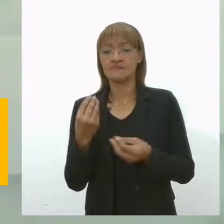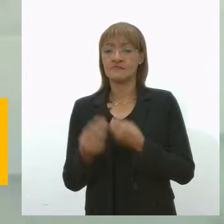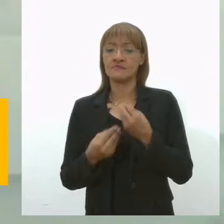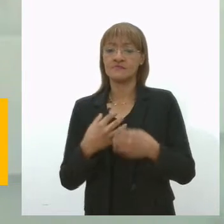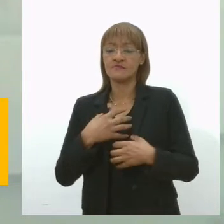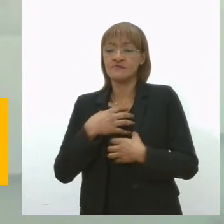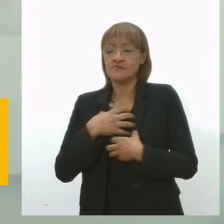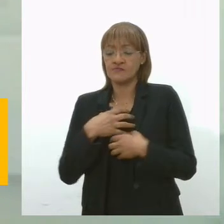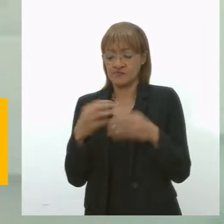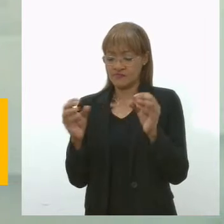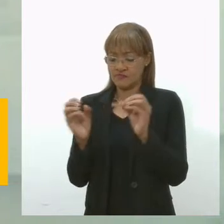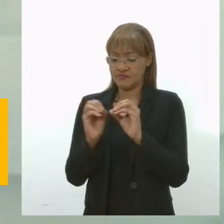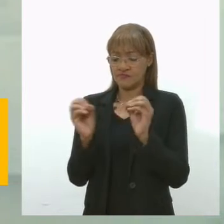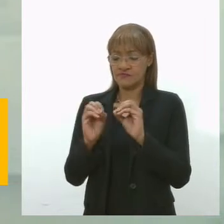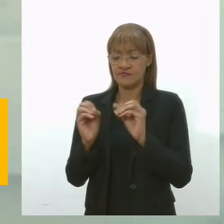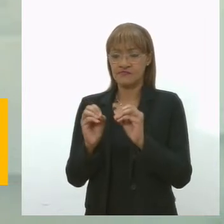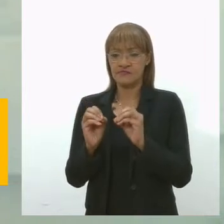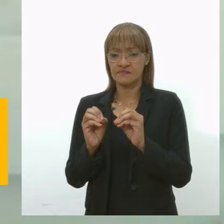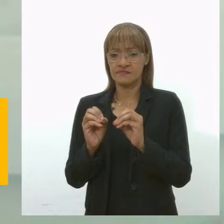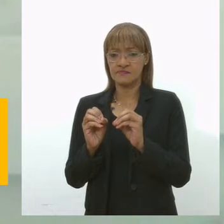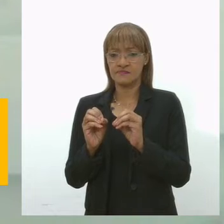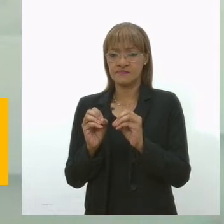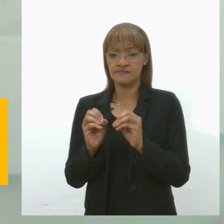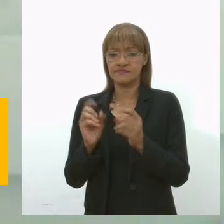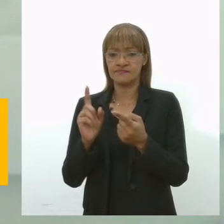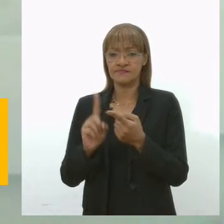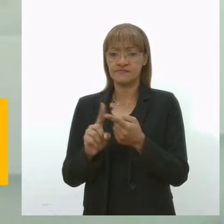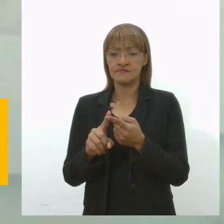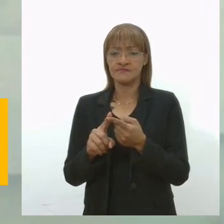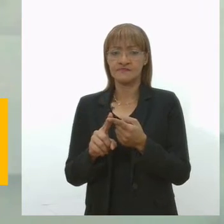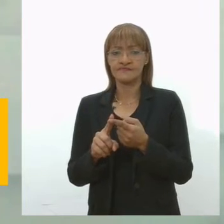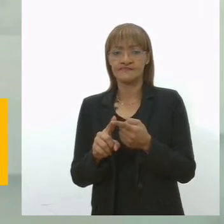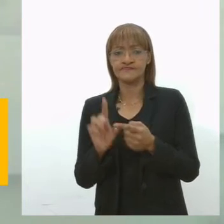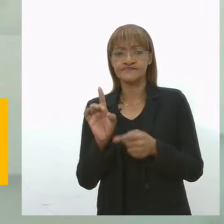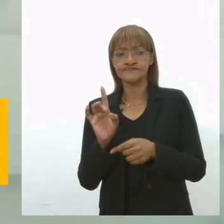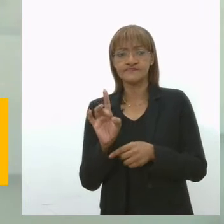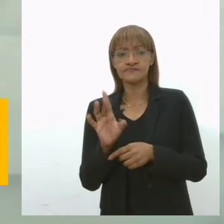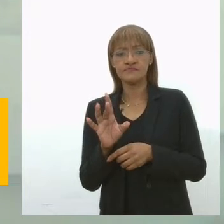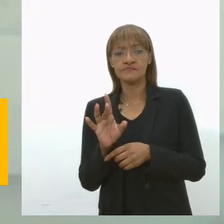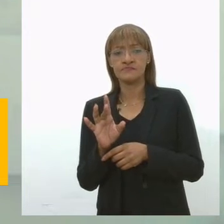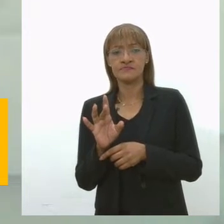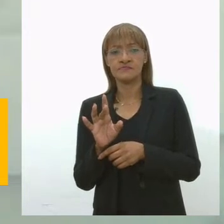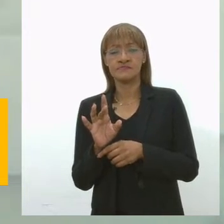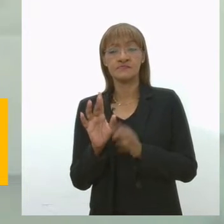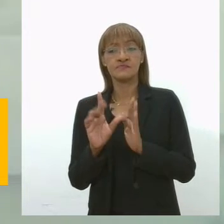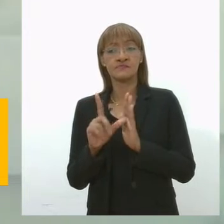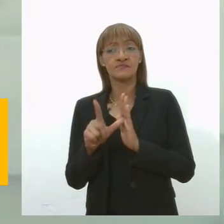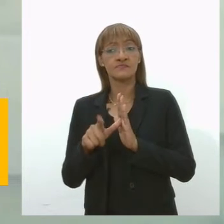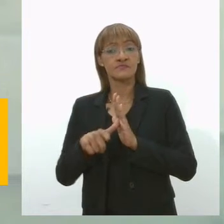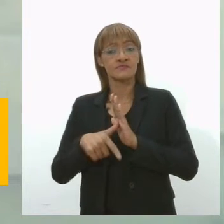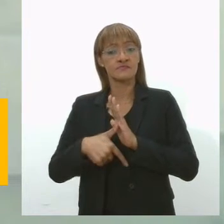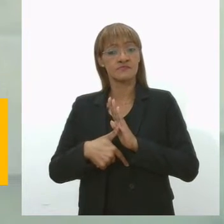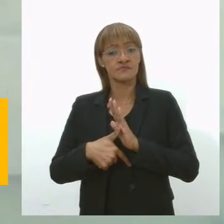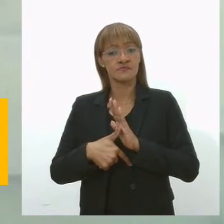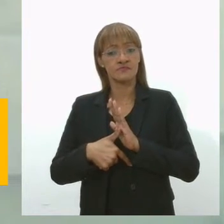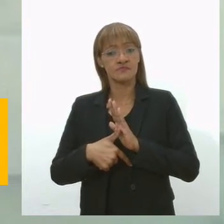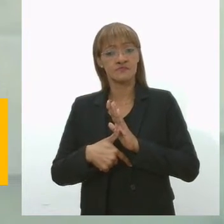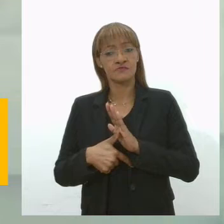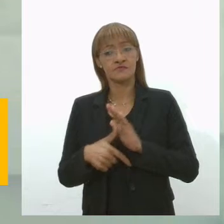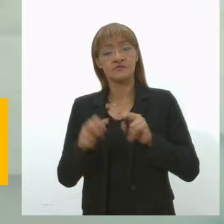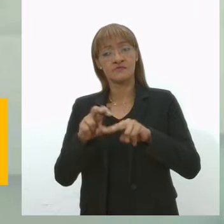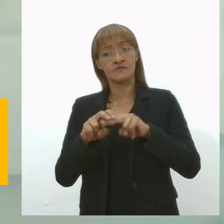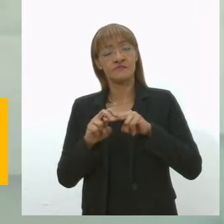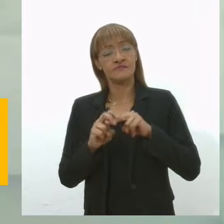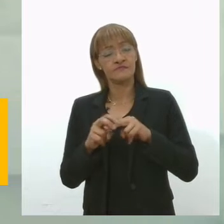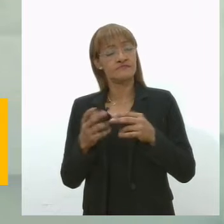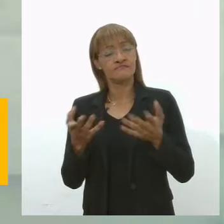a ser um tipo de câncer que só aparece sintomas de uma forma mais tardia, esse diagnóstico, ele não ocorre